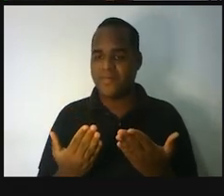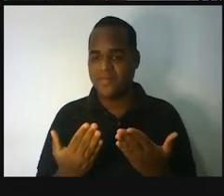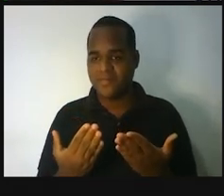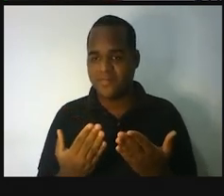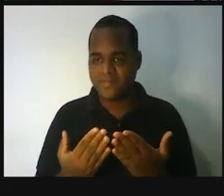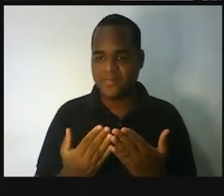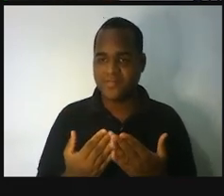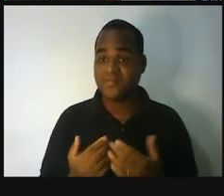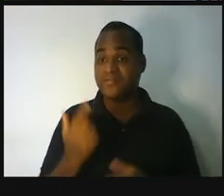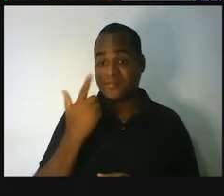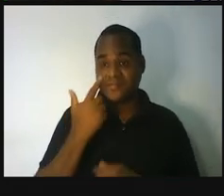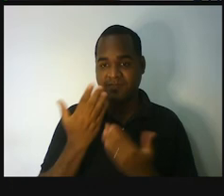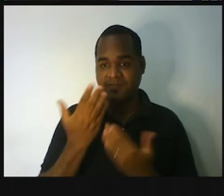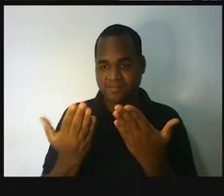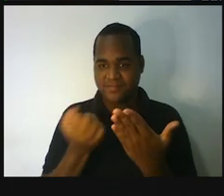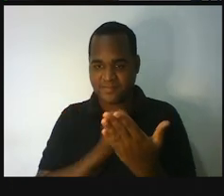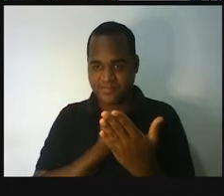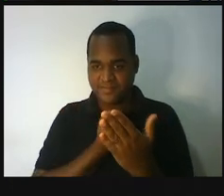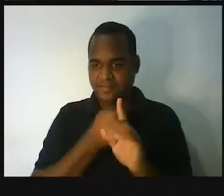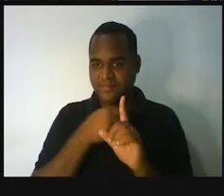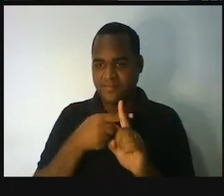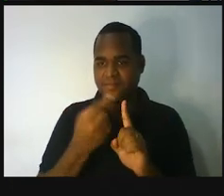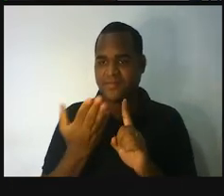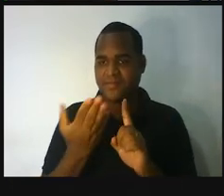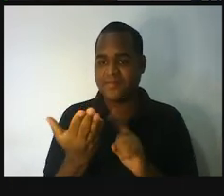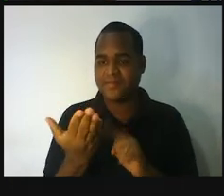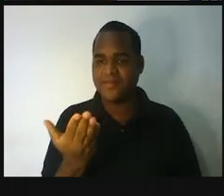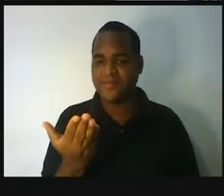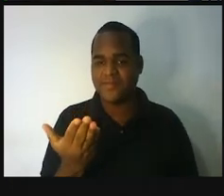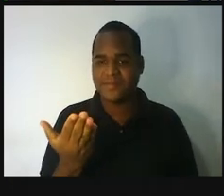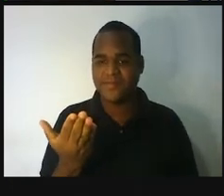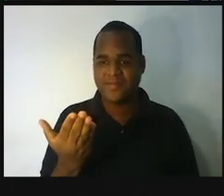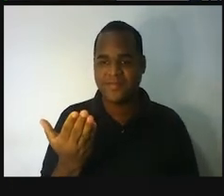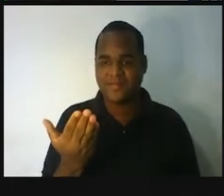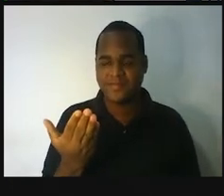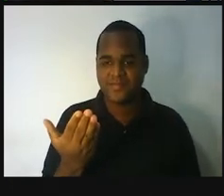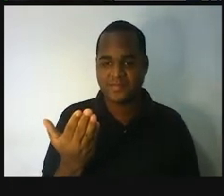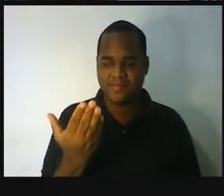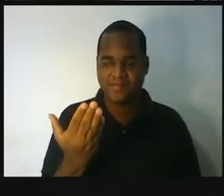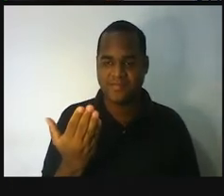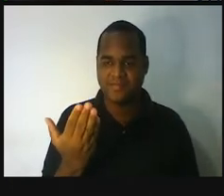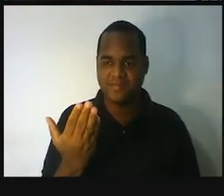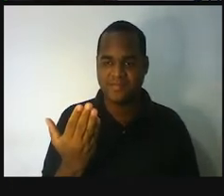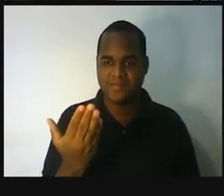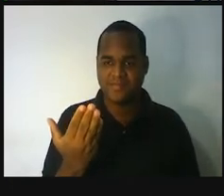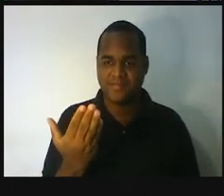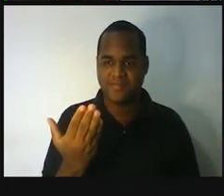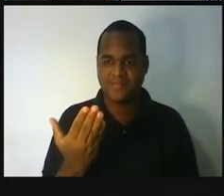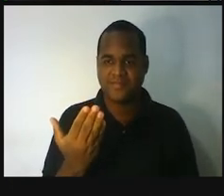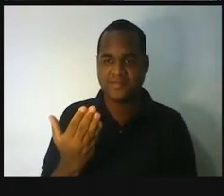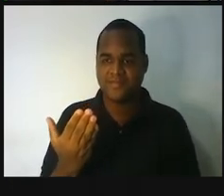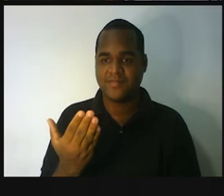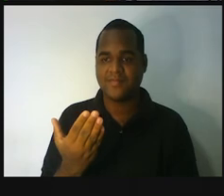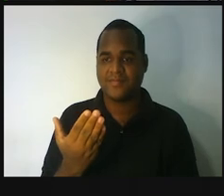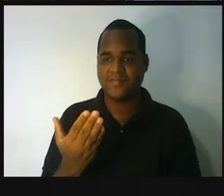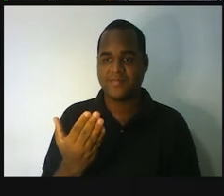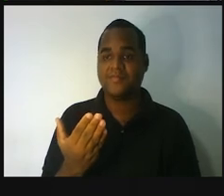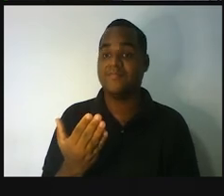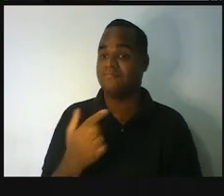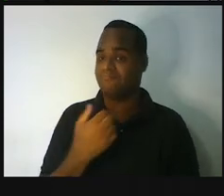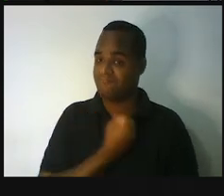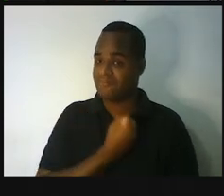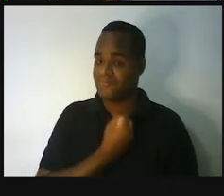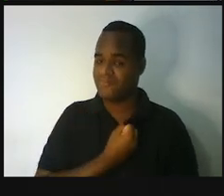13.085.849. E aí, deu